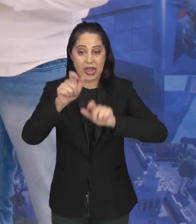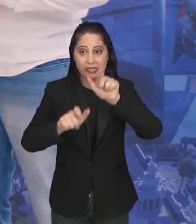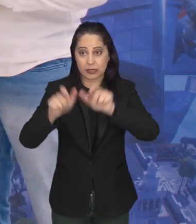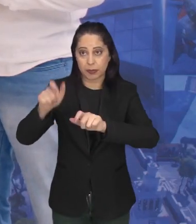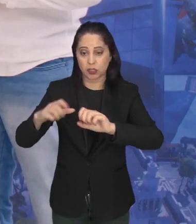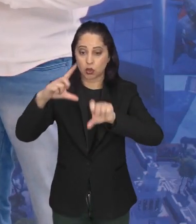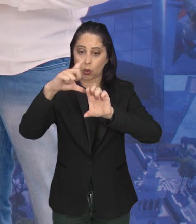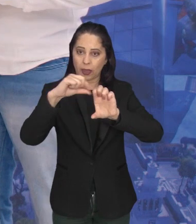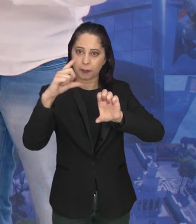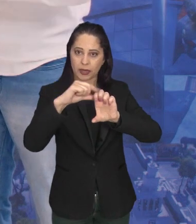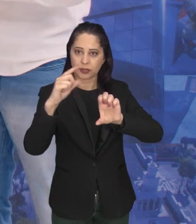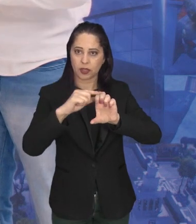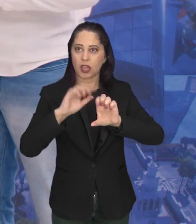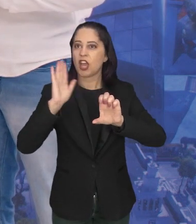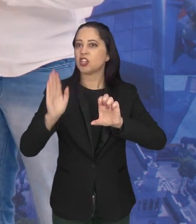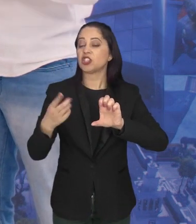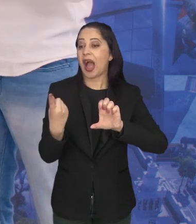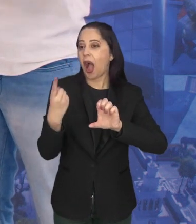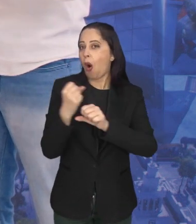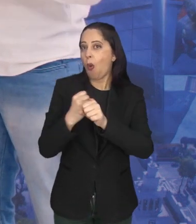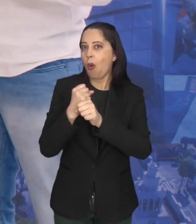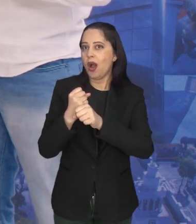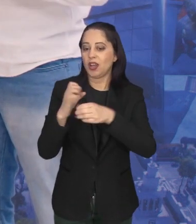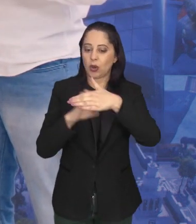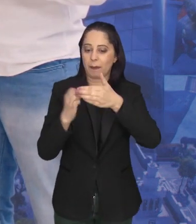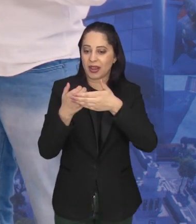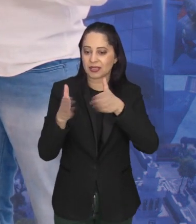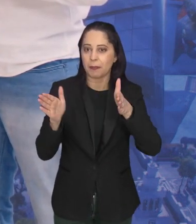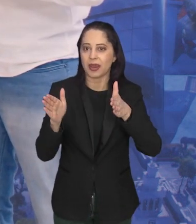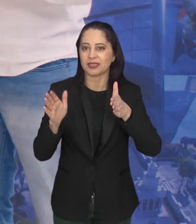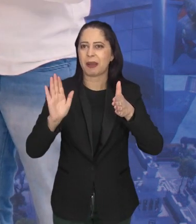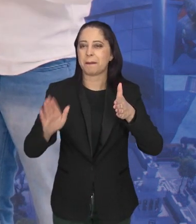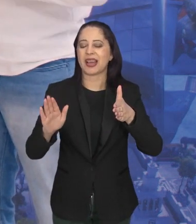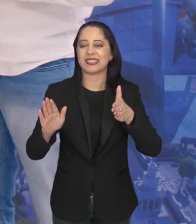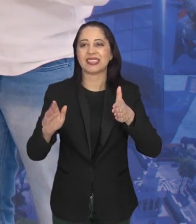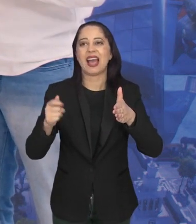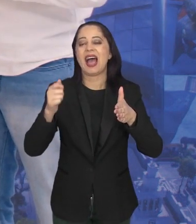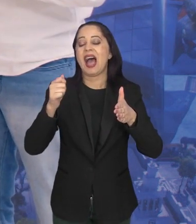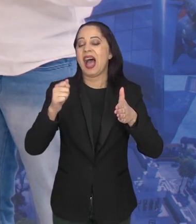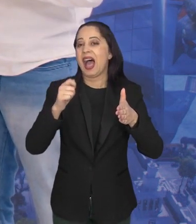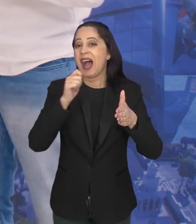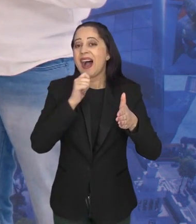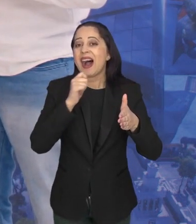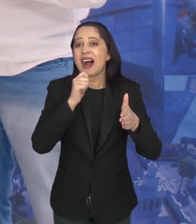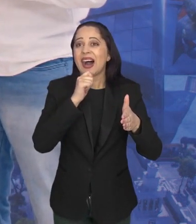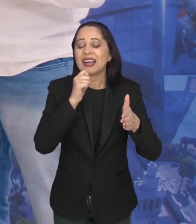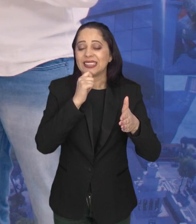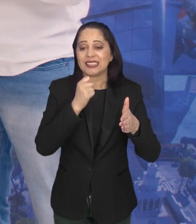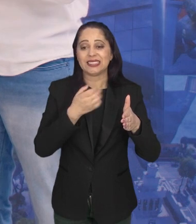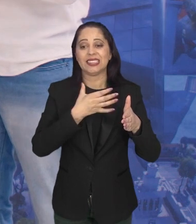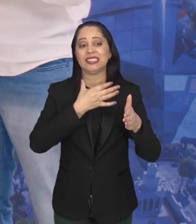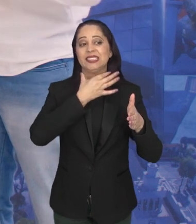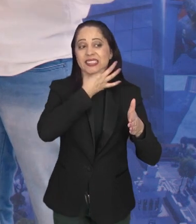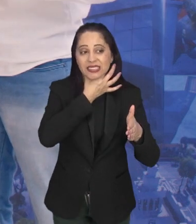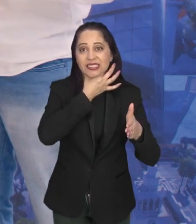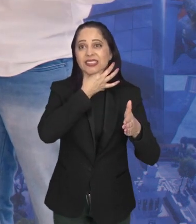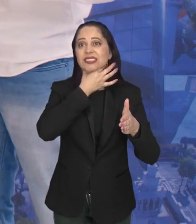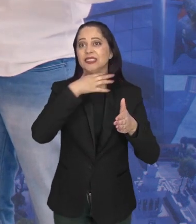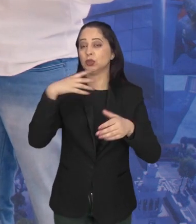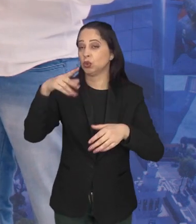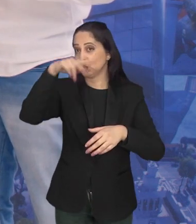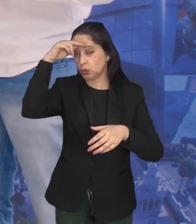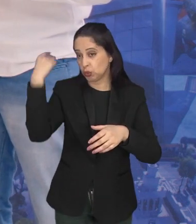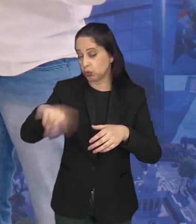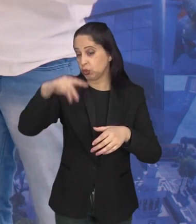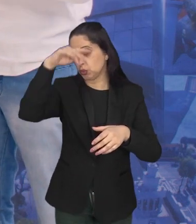os empreendedores que estão aí, já passei de um ano no meu negócio, mas ainda não estou estabelecido